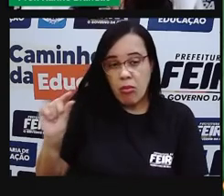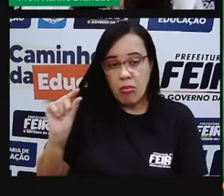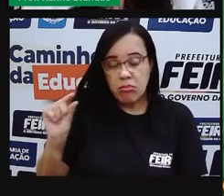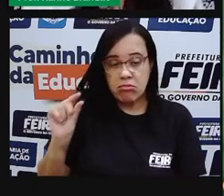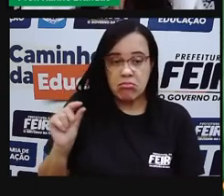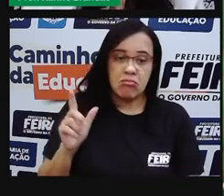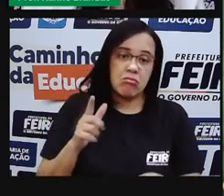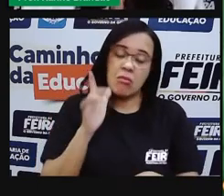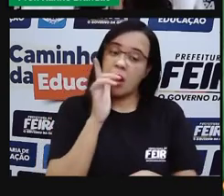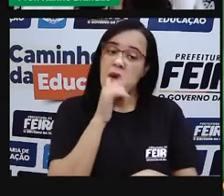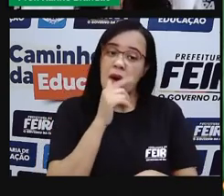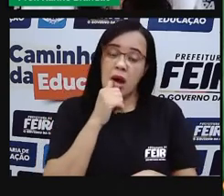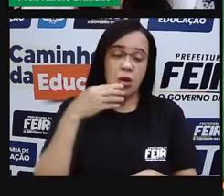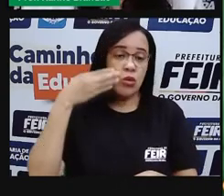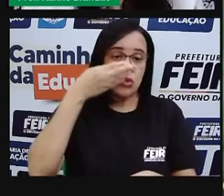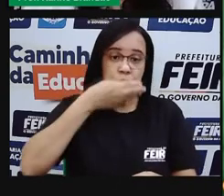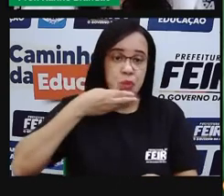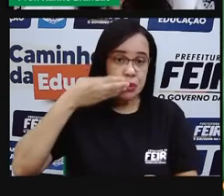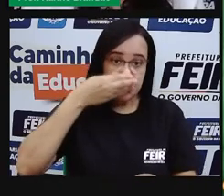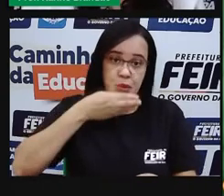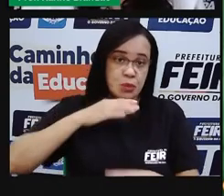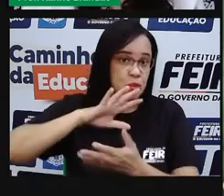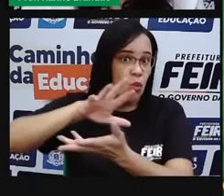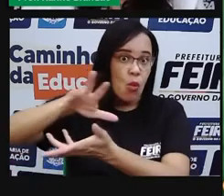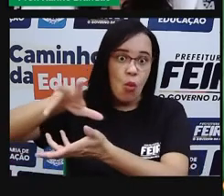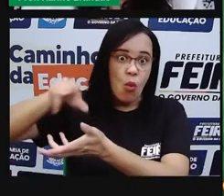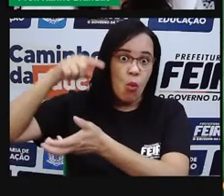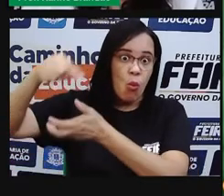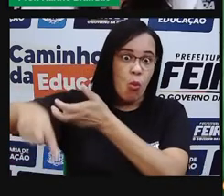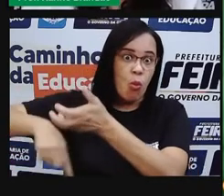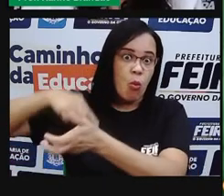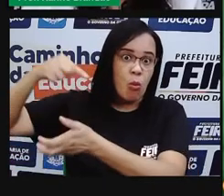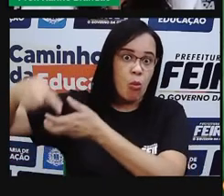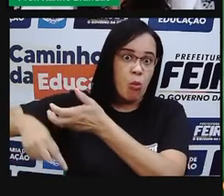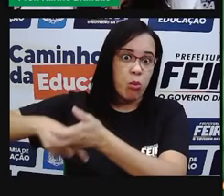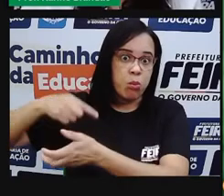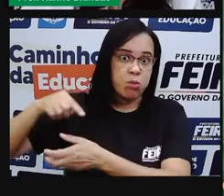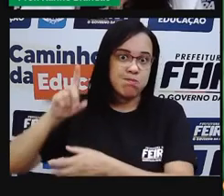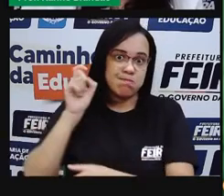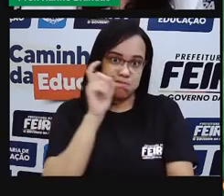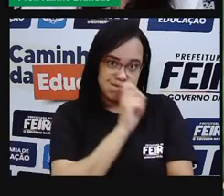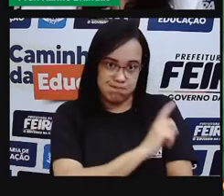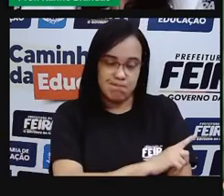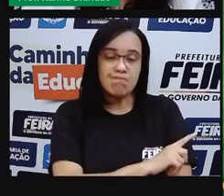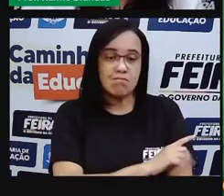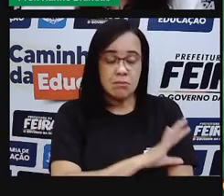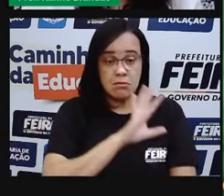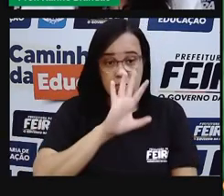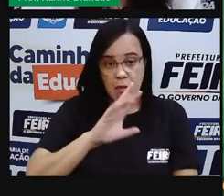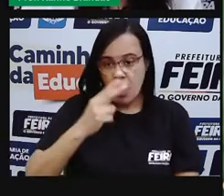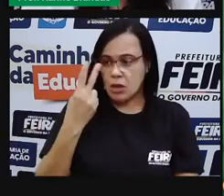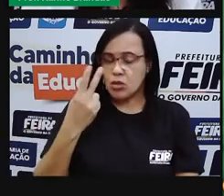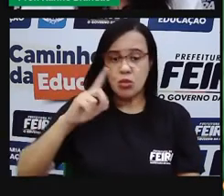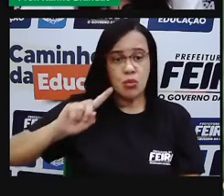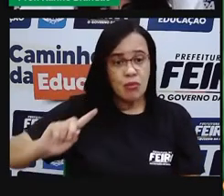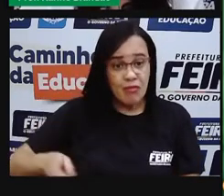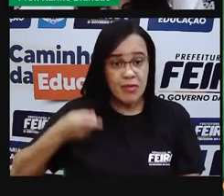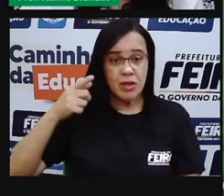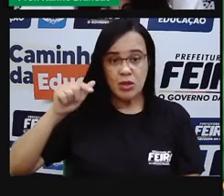doce no nosso planeta. Só que essa água doce, desses 2,5%,